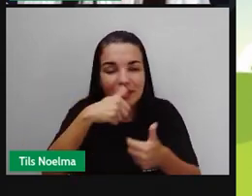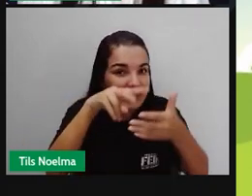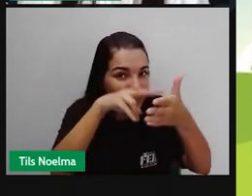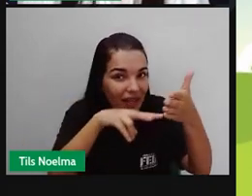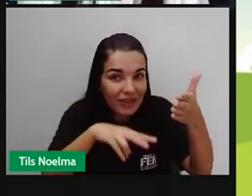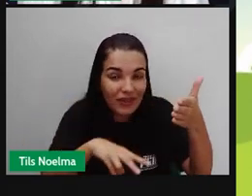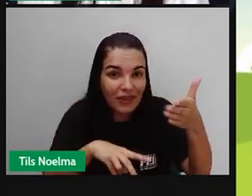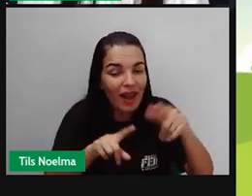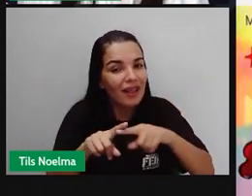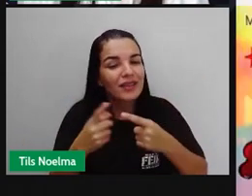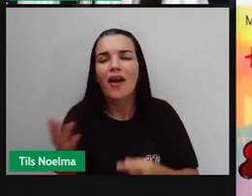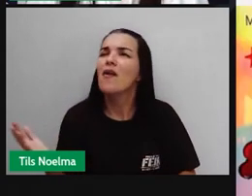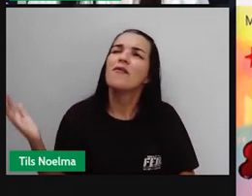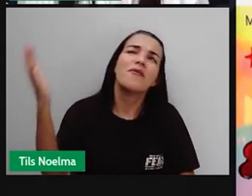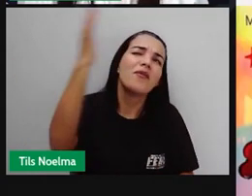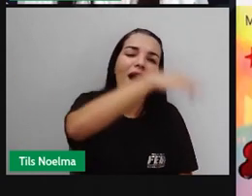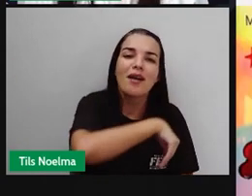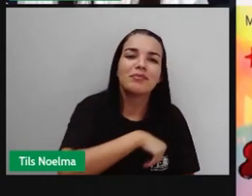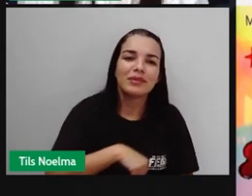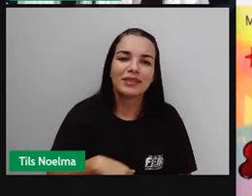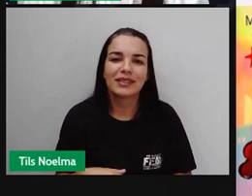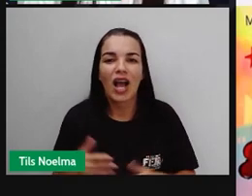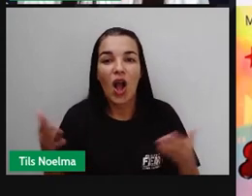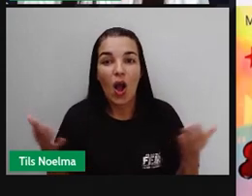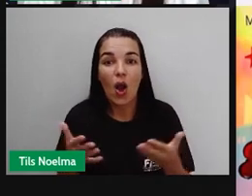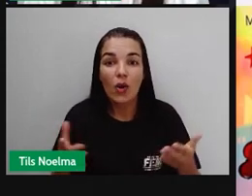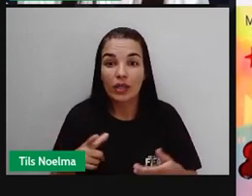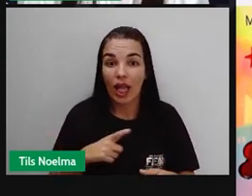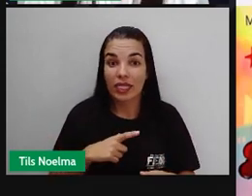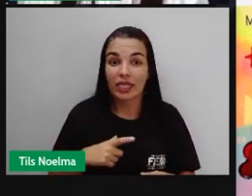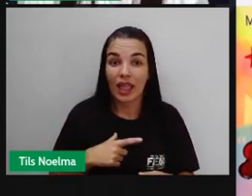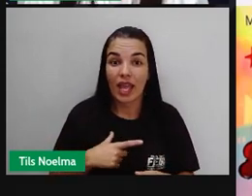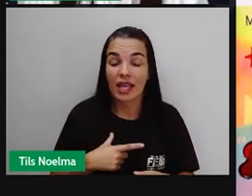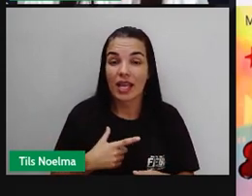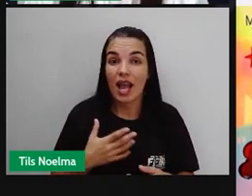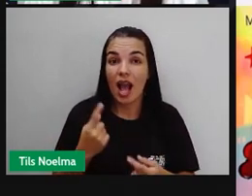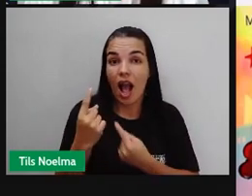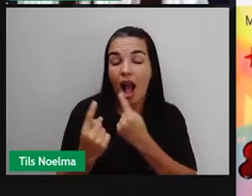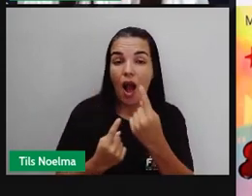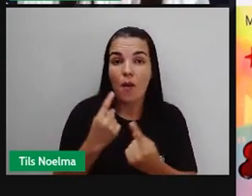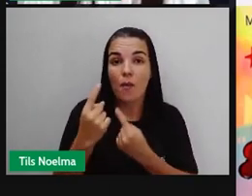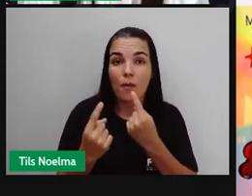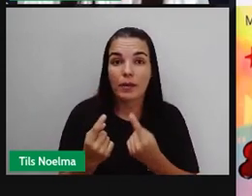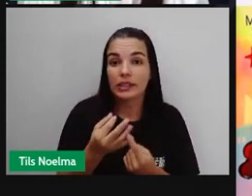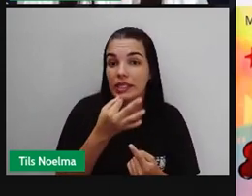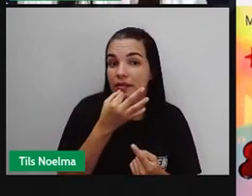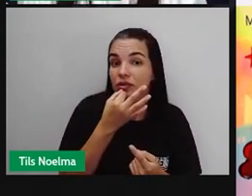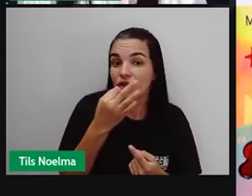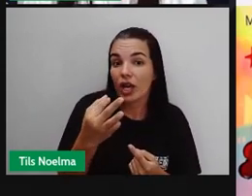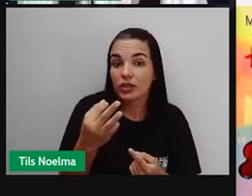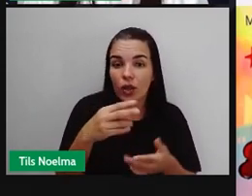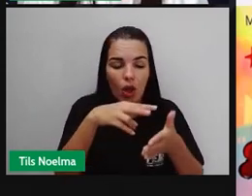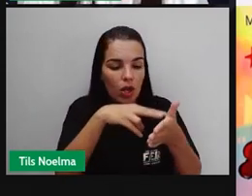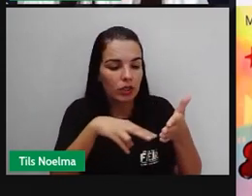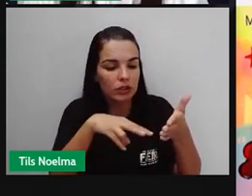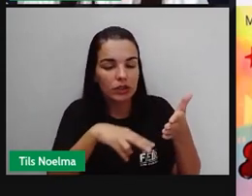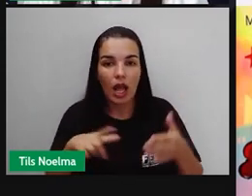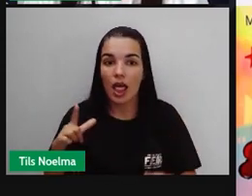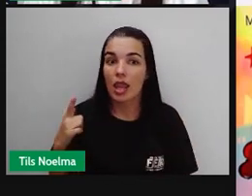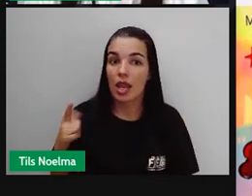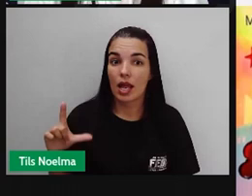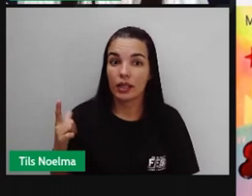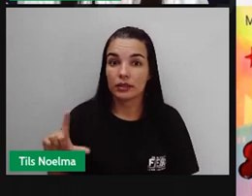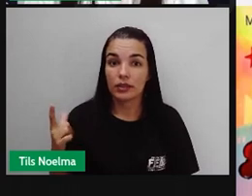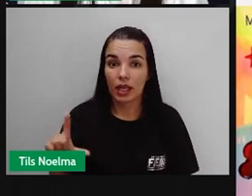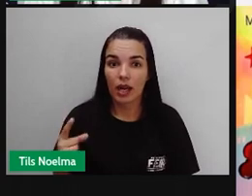Então vamos nessa, né? E hoje a PRO vai trazer para vocês aqui algumas indicações literárias,